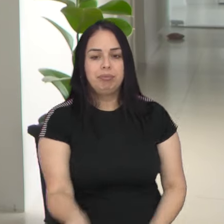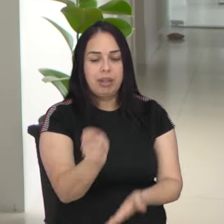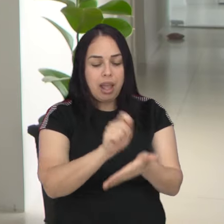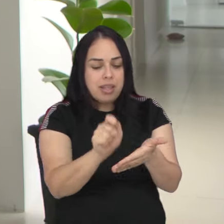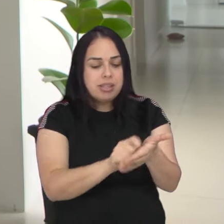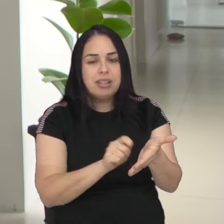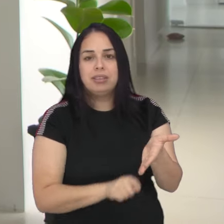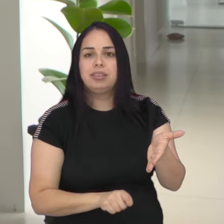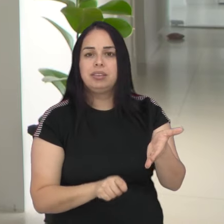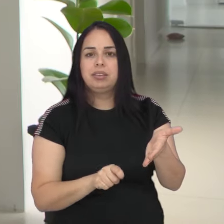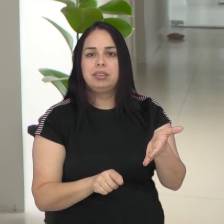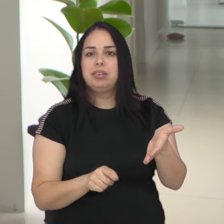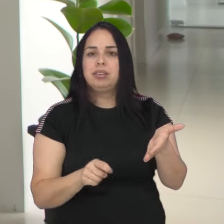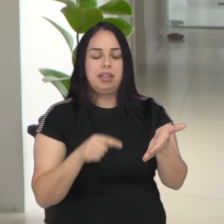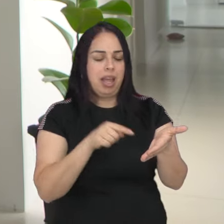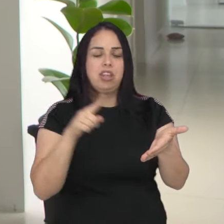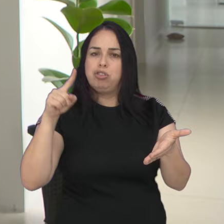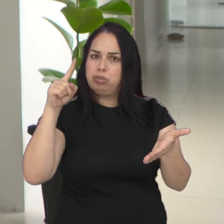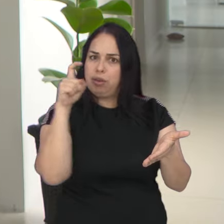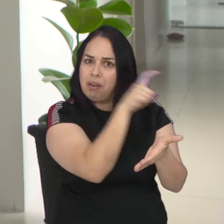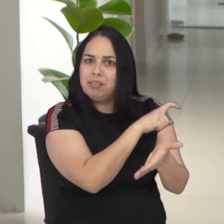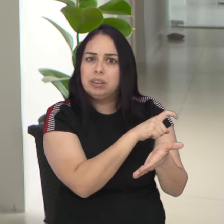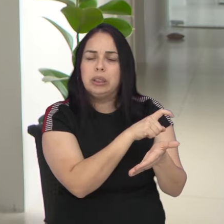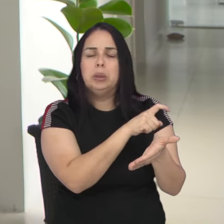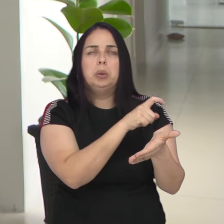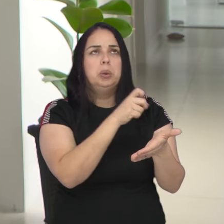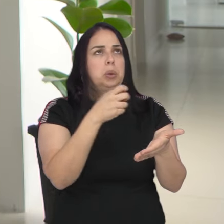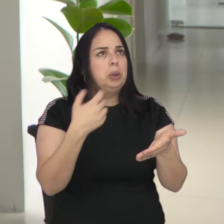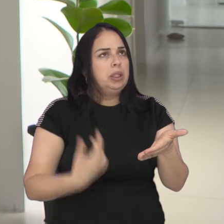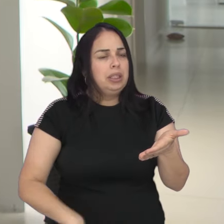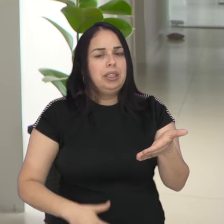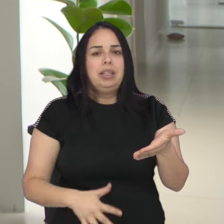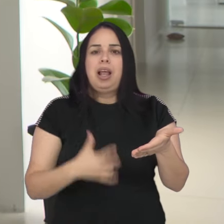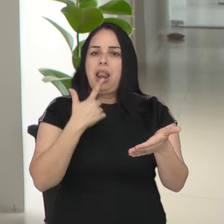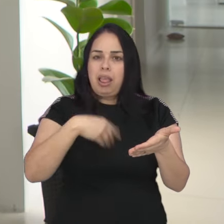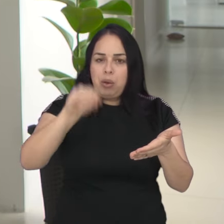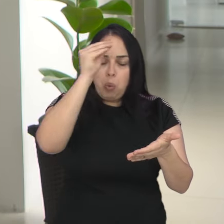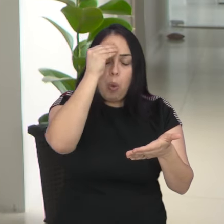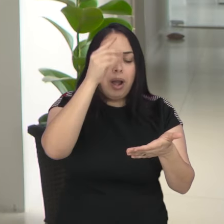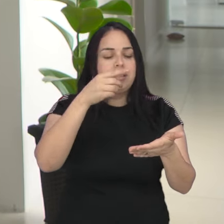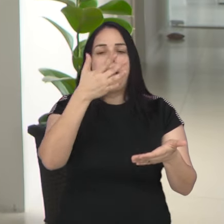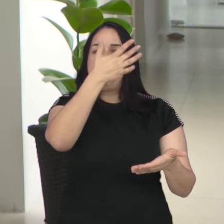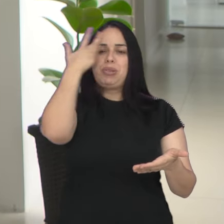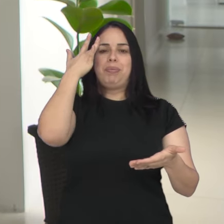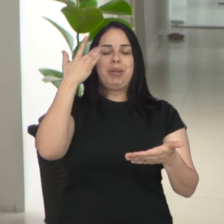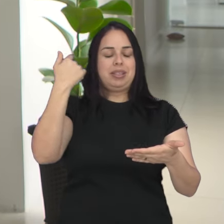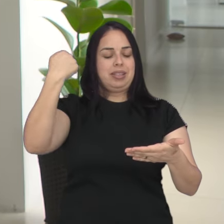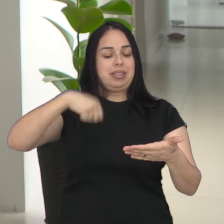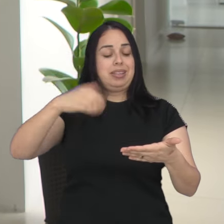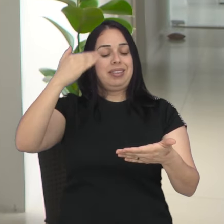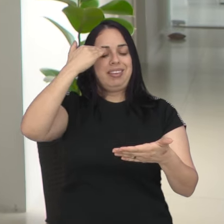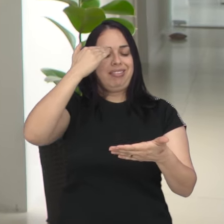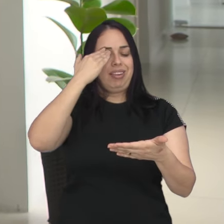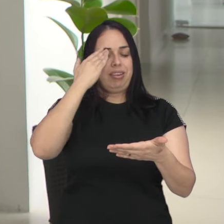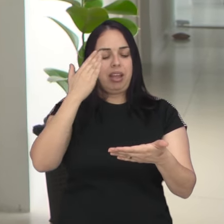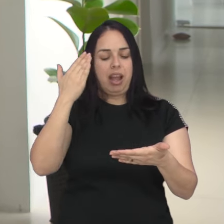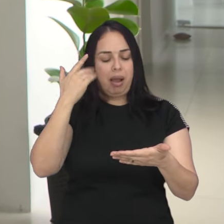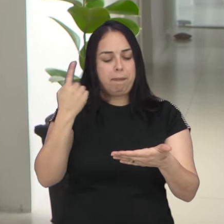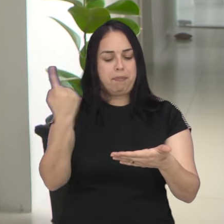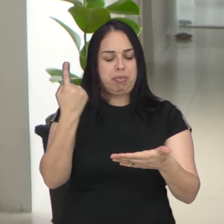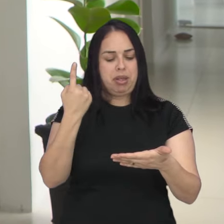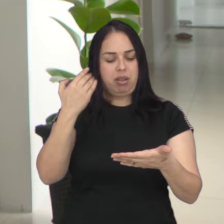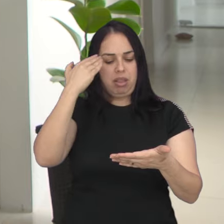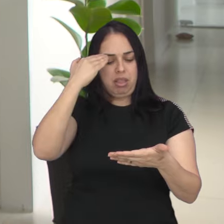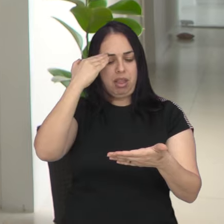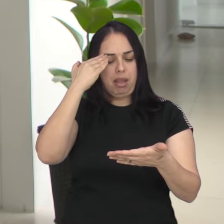A escrita é uma atividade complexa, é uma atividade que envolve linguagem, que a pessoa tem que entender o que ela quer escrever,